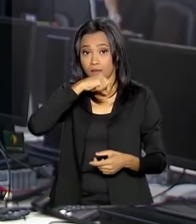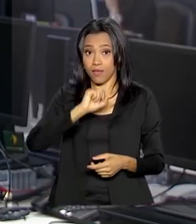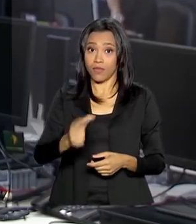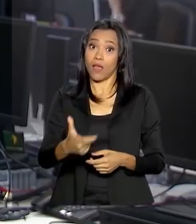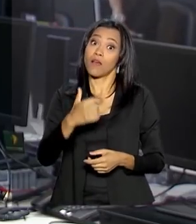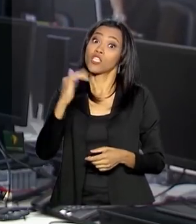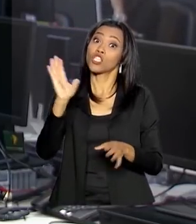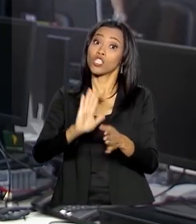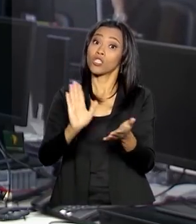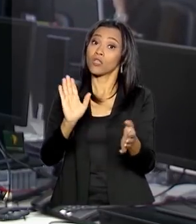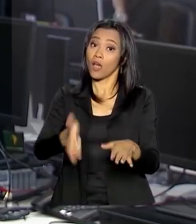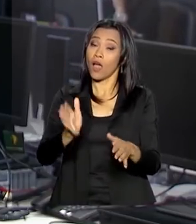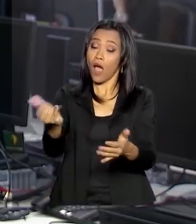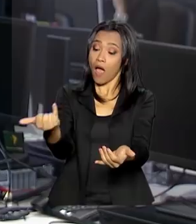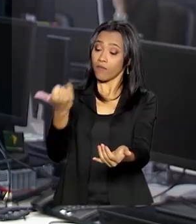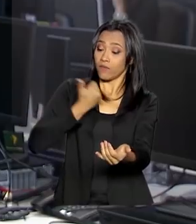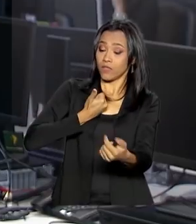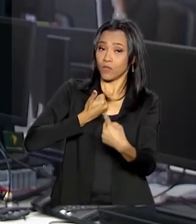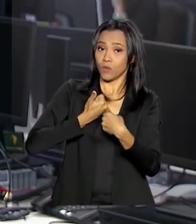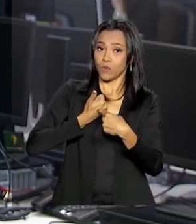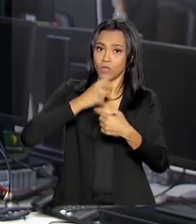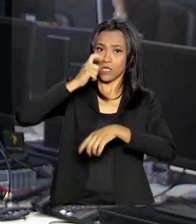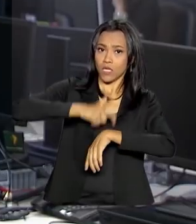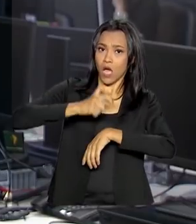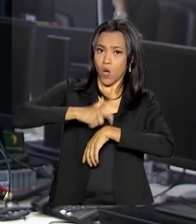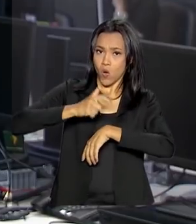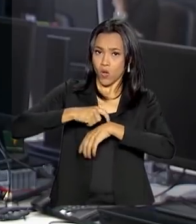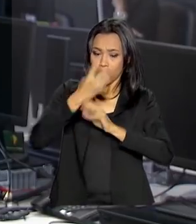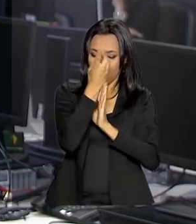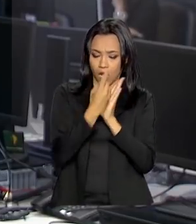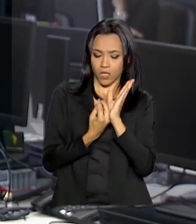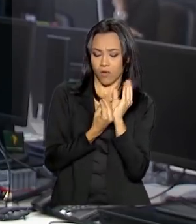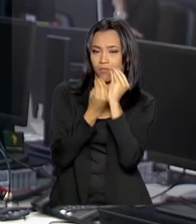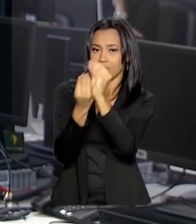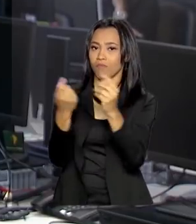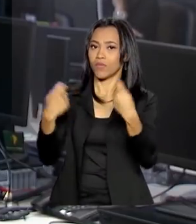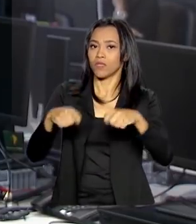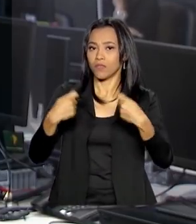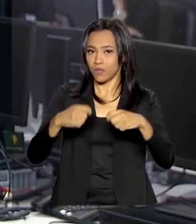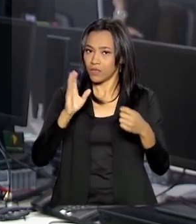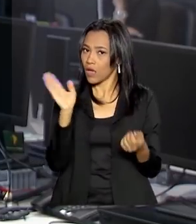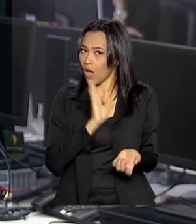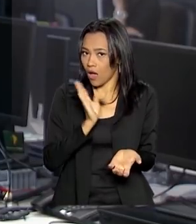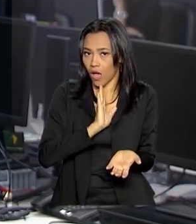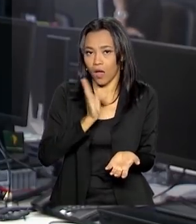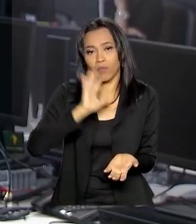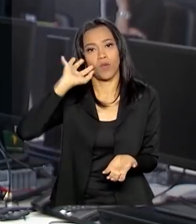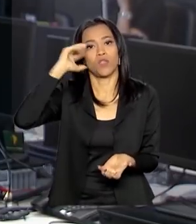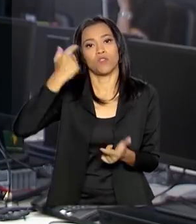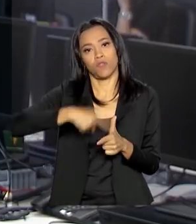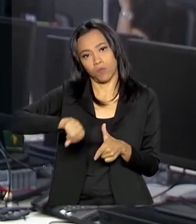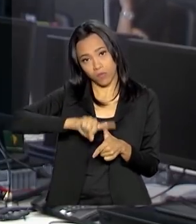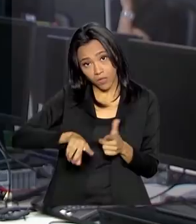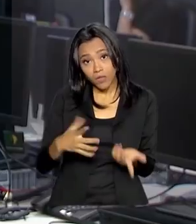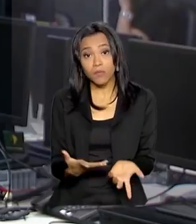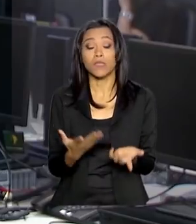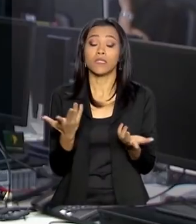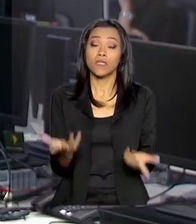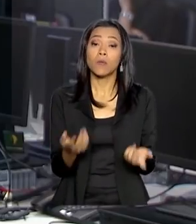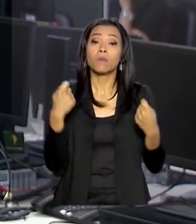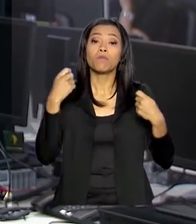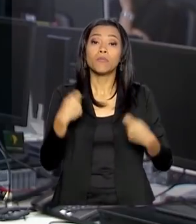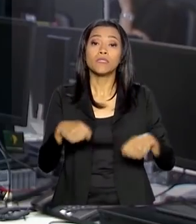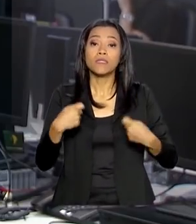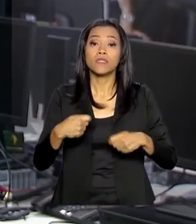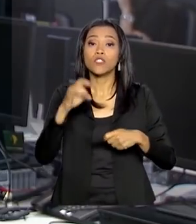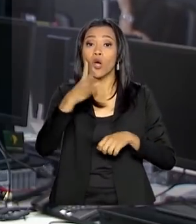recebeu um aviso no momento em que apresentou a declaração. É preciso regularizar essa situação o mais rápido possível. E para isso, basta